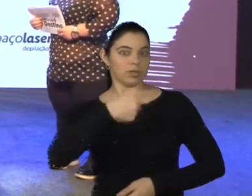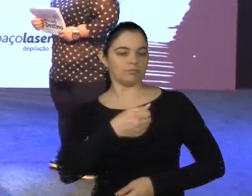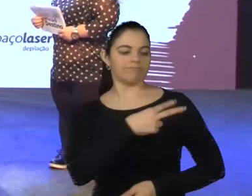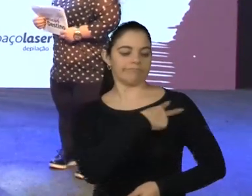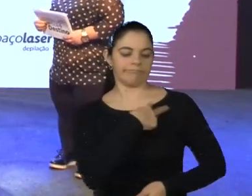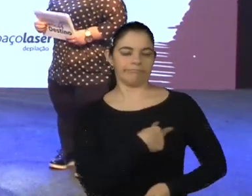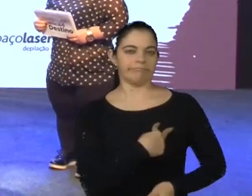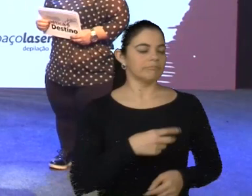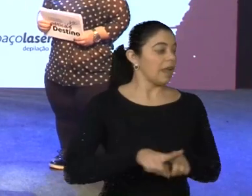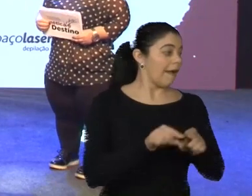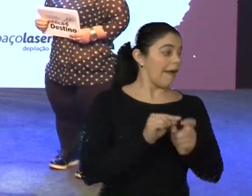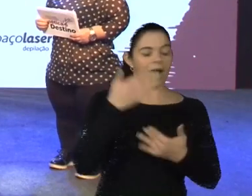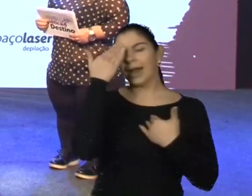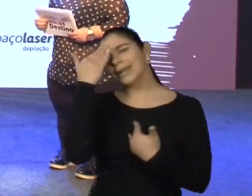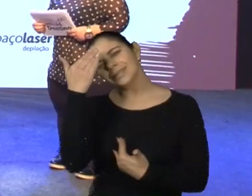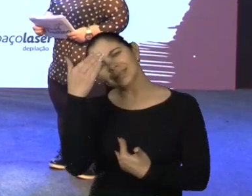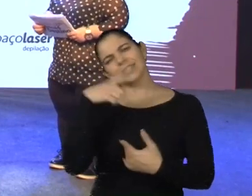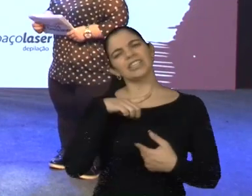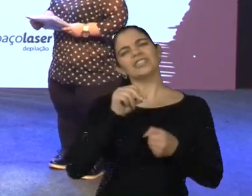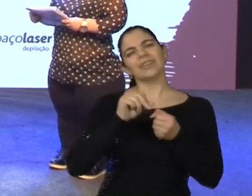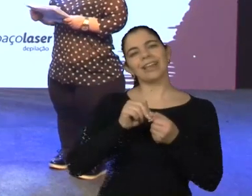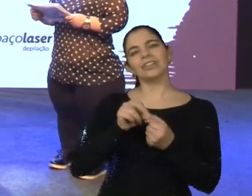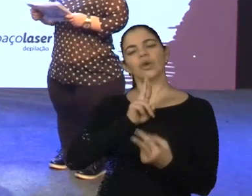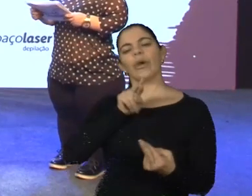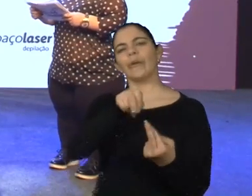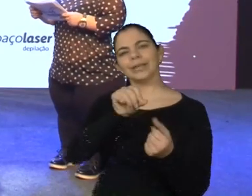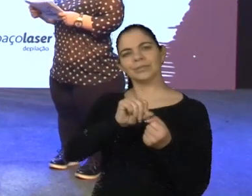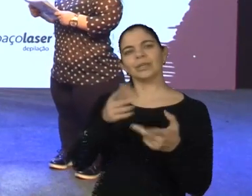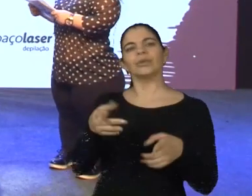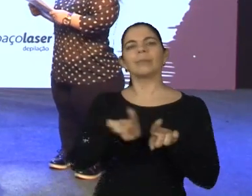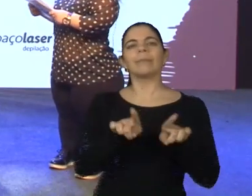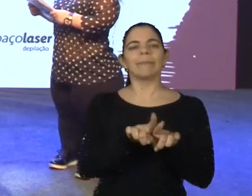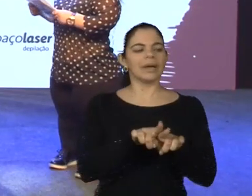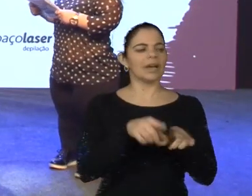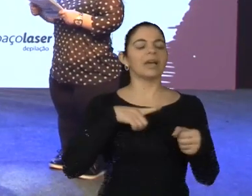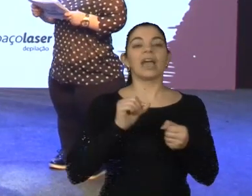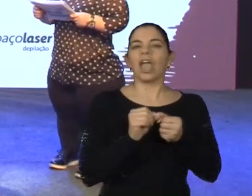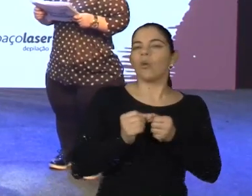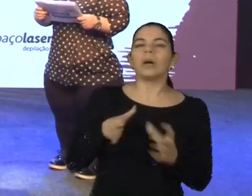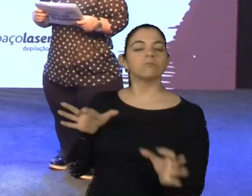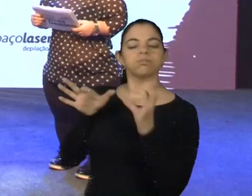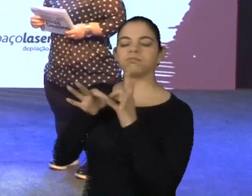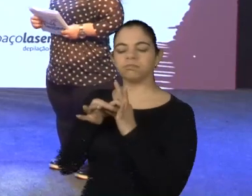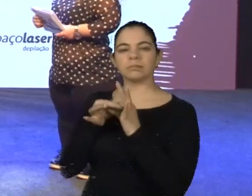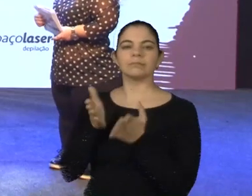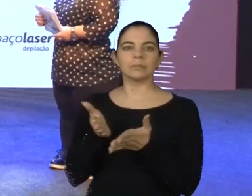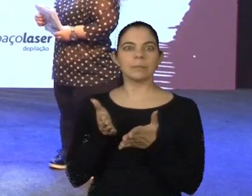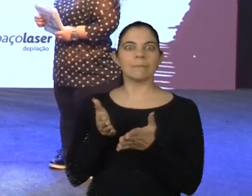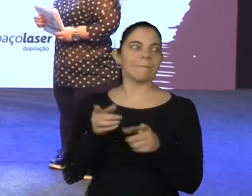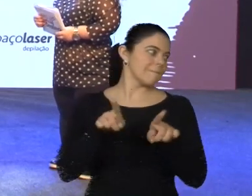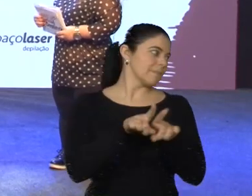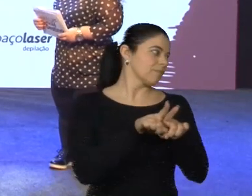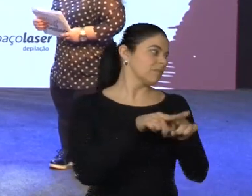Henrique, a gente tem que agradecer. A gente só está aqui, vamos reconhecer pela figura, ele foi o link, a nossa conexão. Eu vou deixar, posso fazer o meu